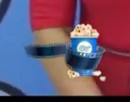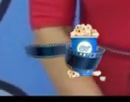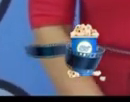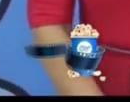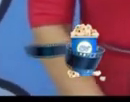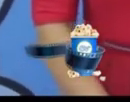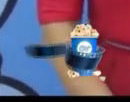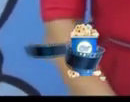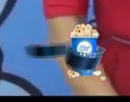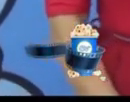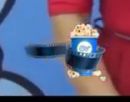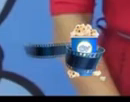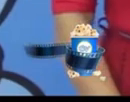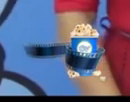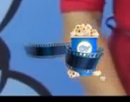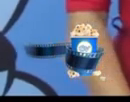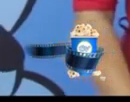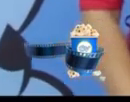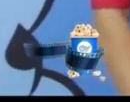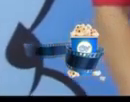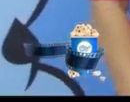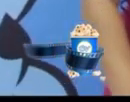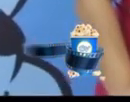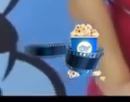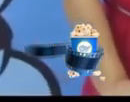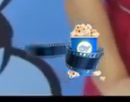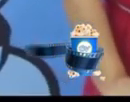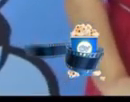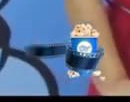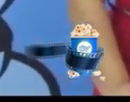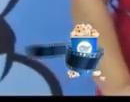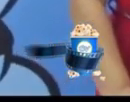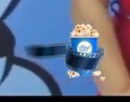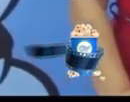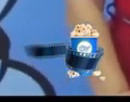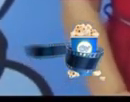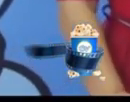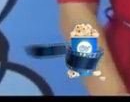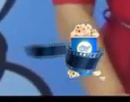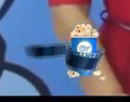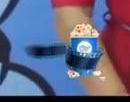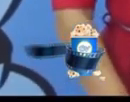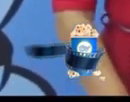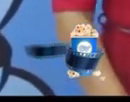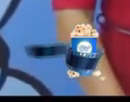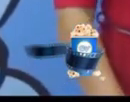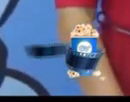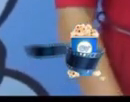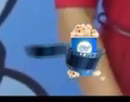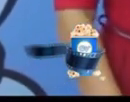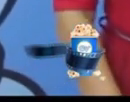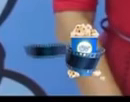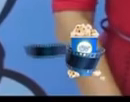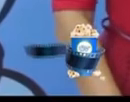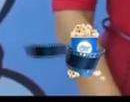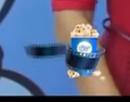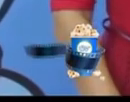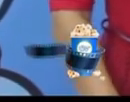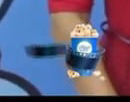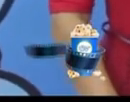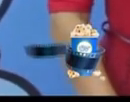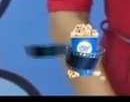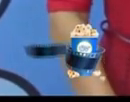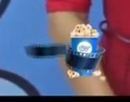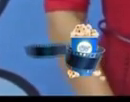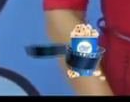essa história começou com essa querida aqui, a turma da Mônica. A Mônica é essa aqui, que está aqui do meu lá. Mônica, como